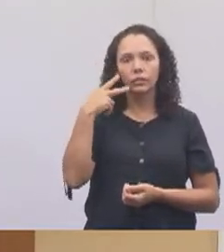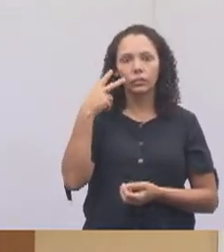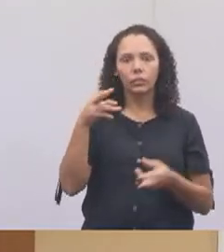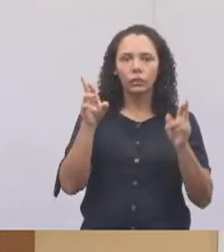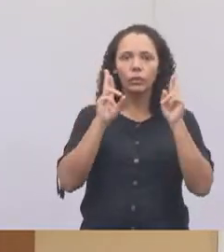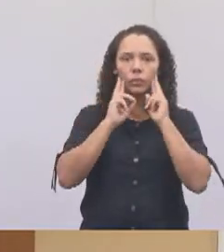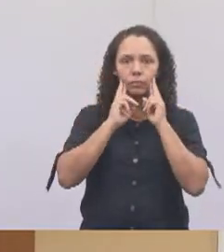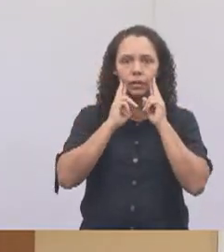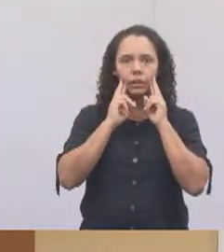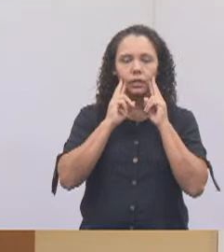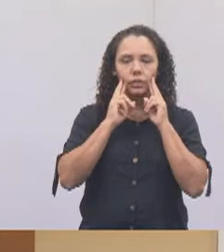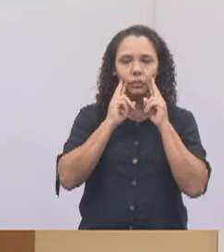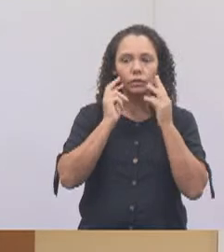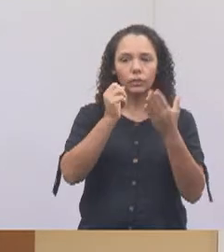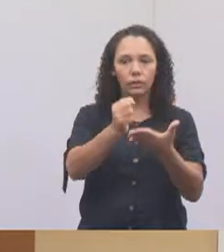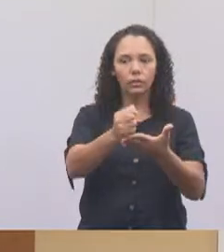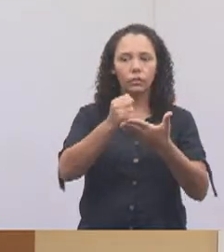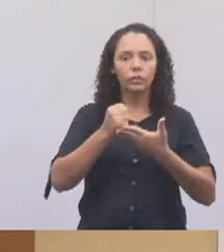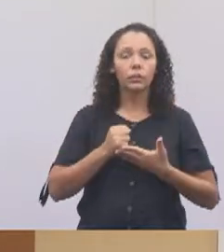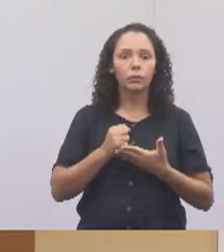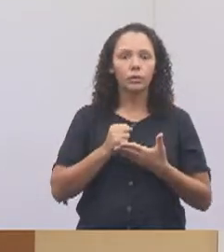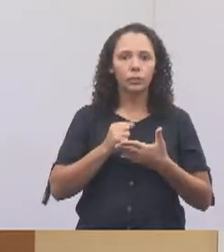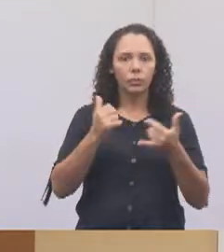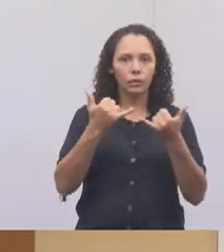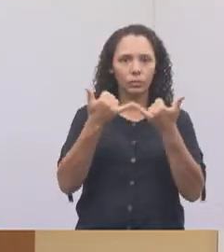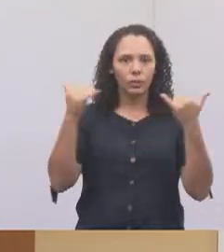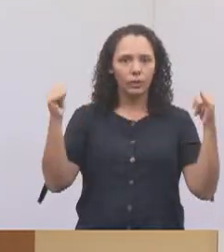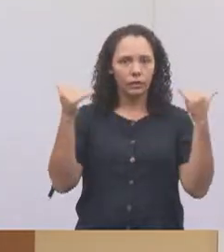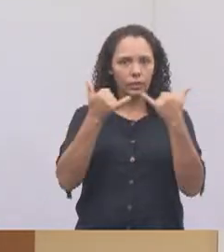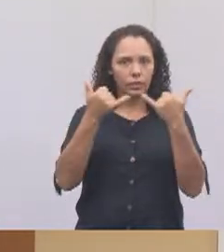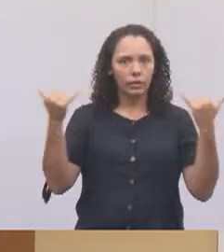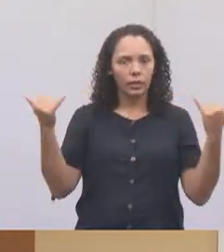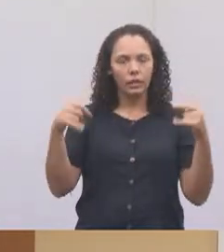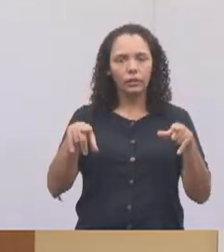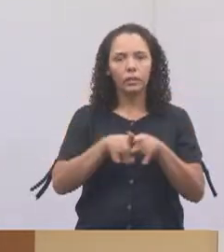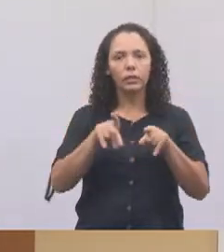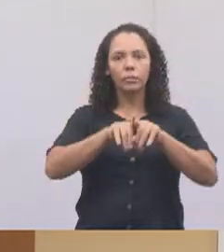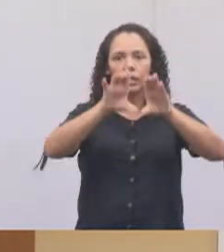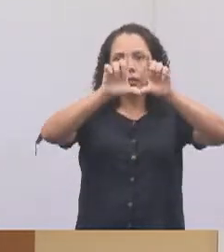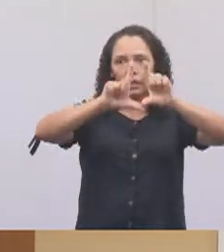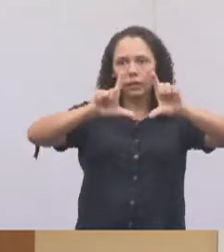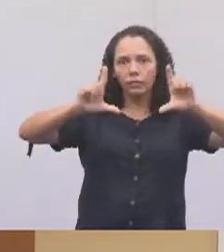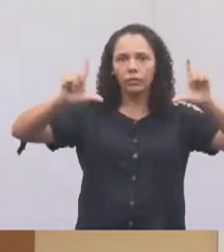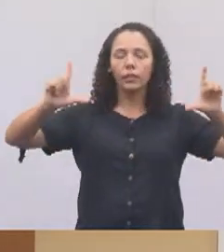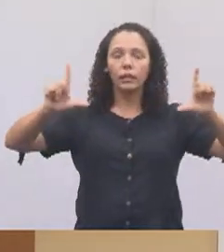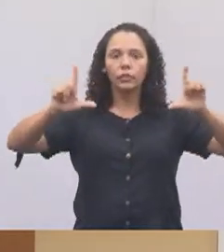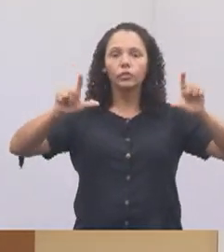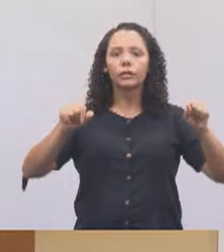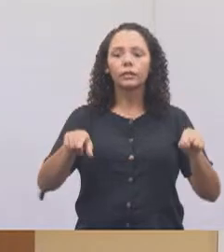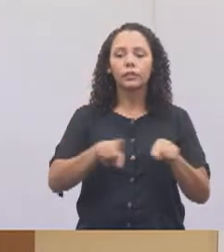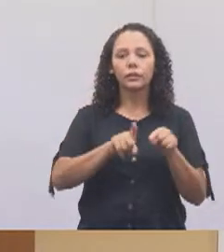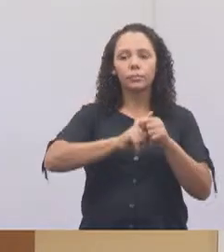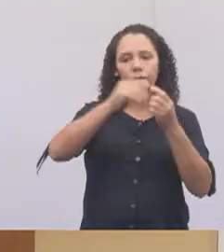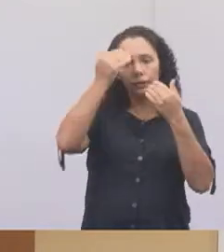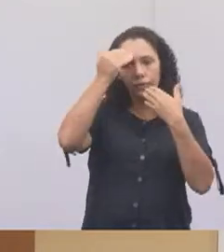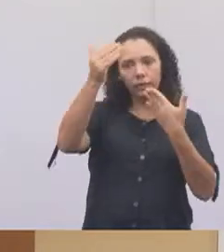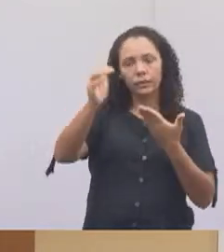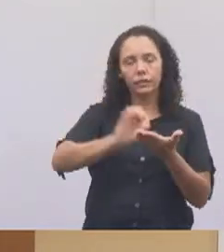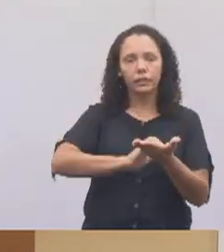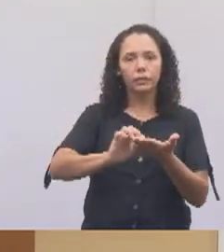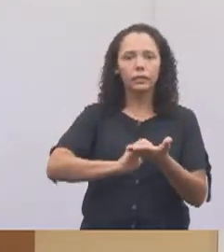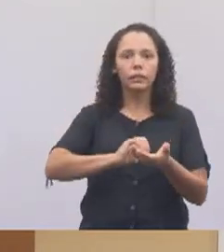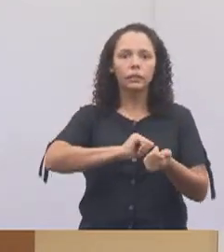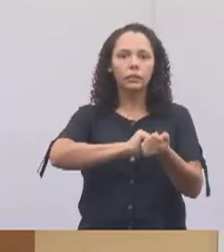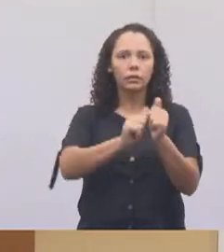apoio para a gente lá com relação à rede elétrica, colocou a faixa para a gente lá, e também agradecer a Secretaria de Esporte,